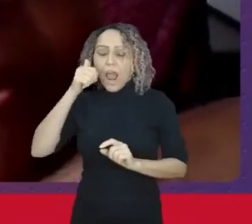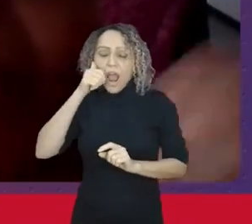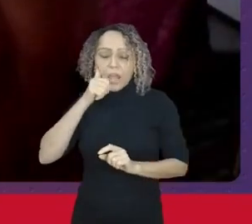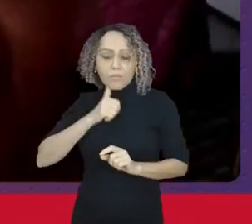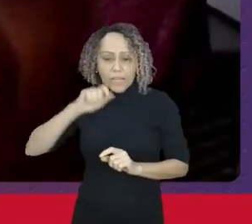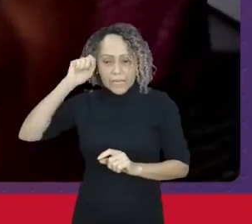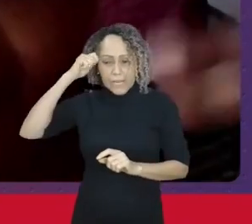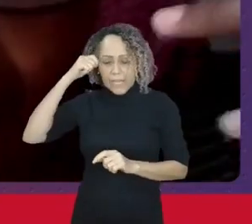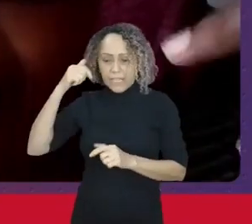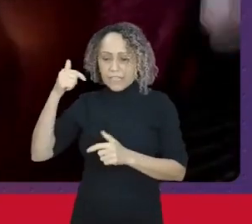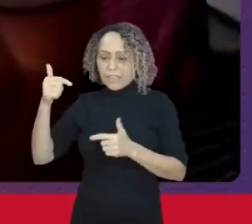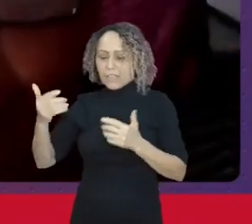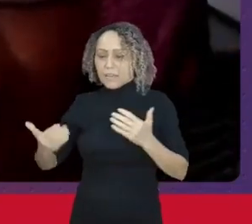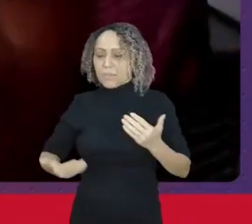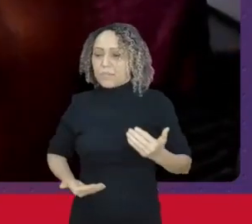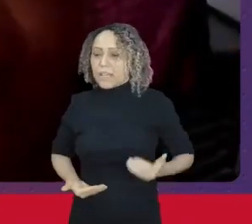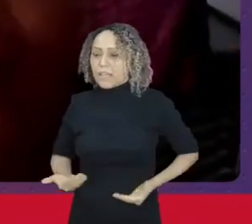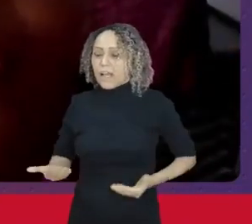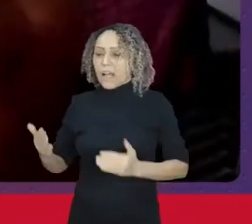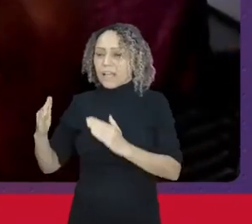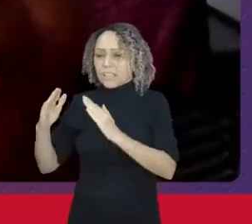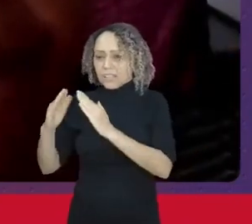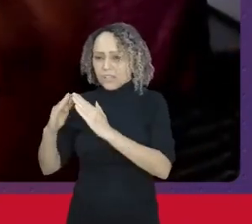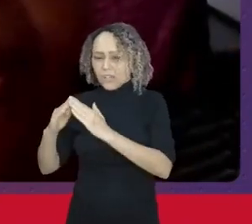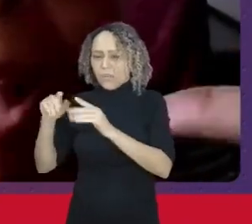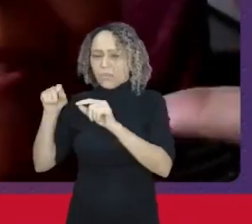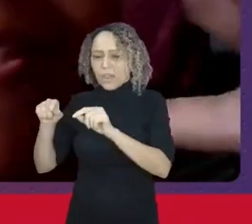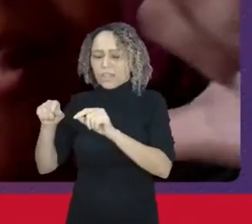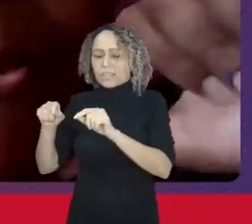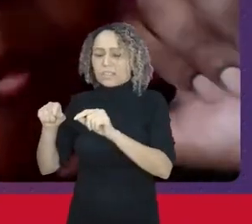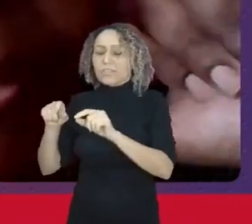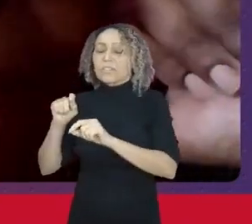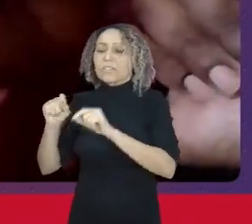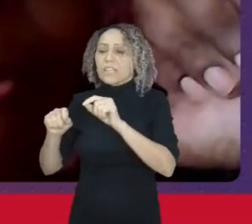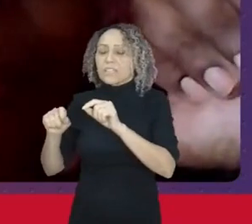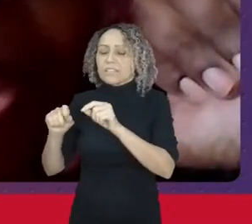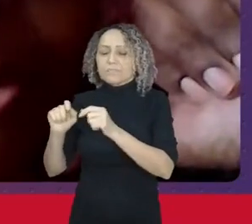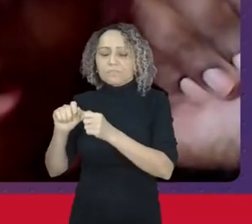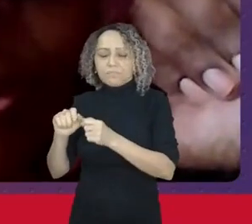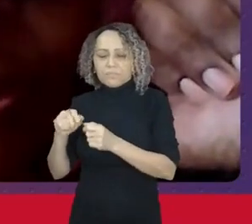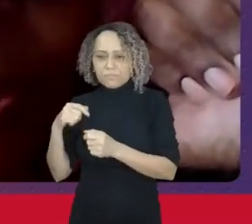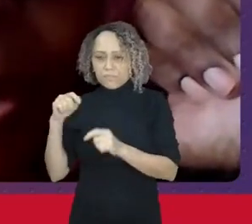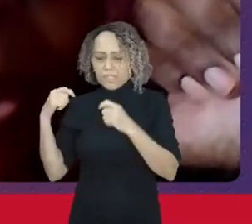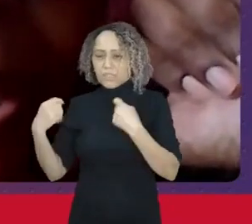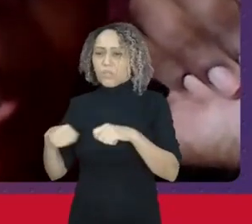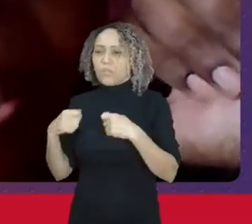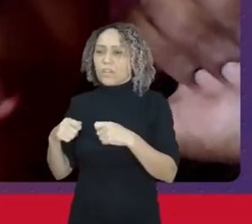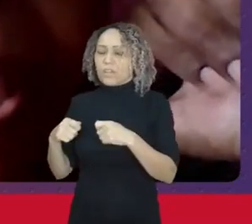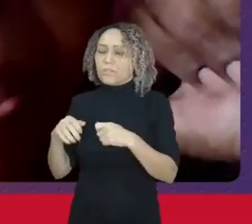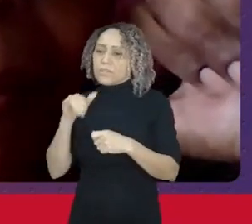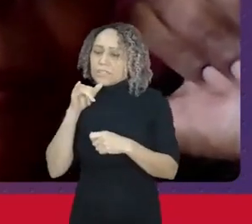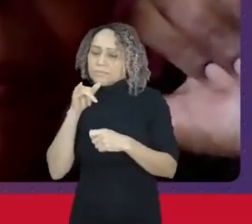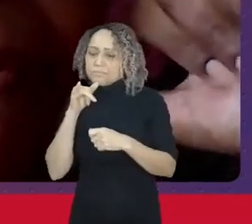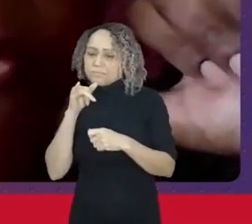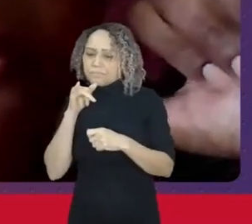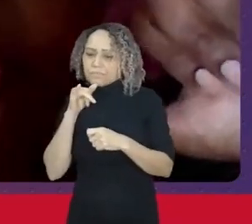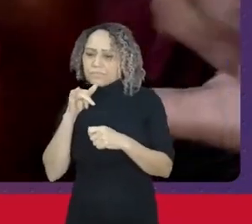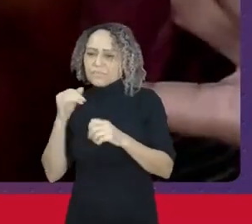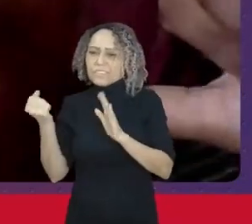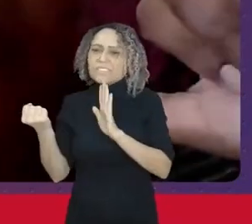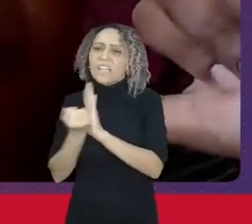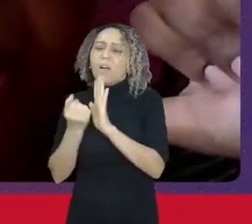domésticas temos que registrar a ação do trabalho doméstico é